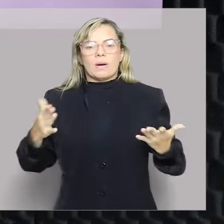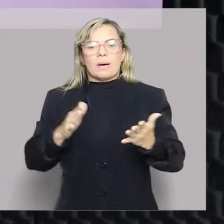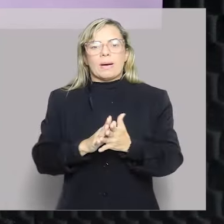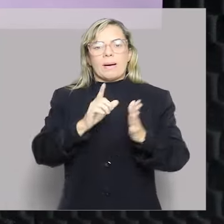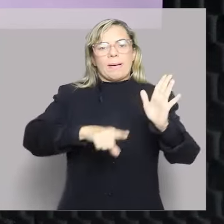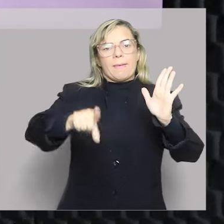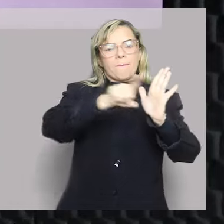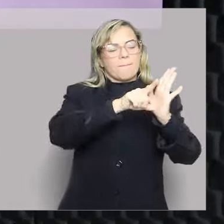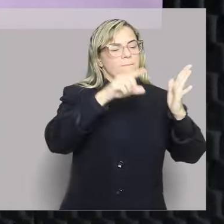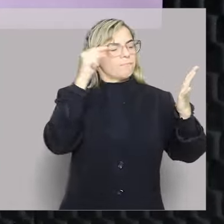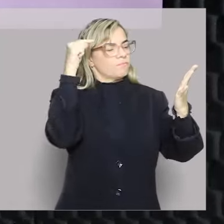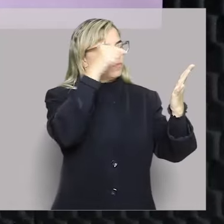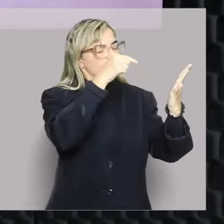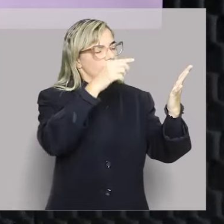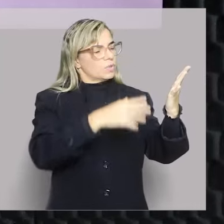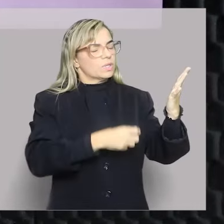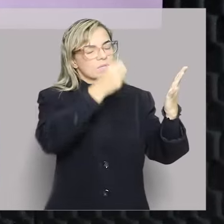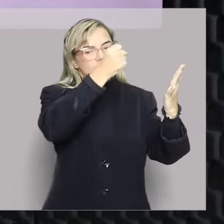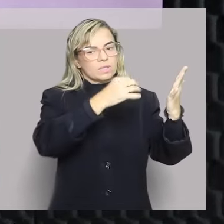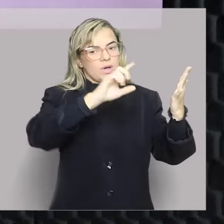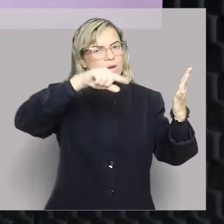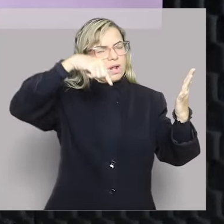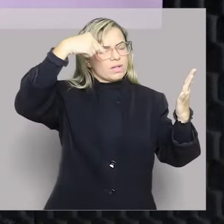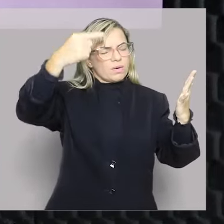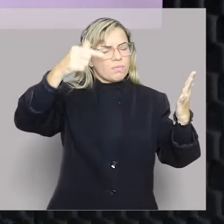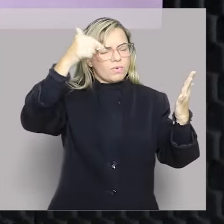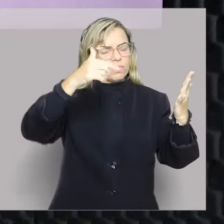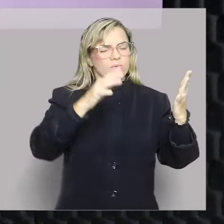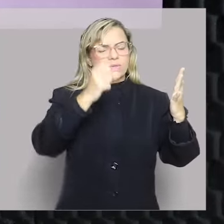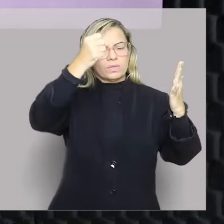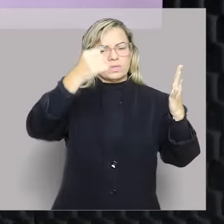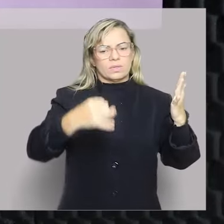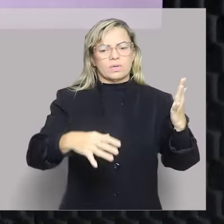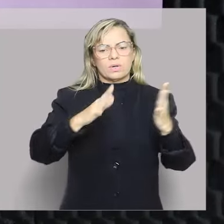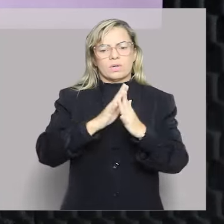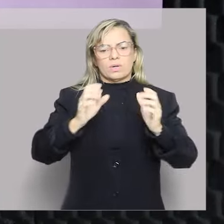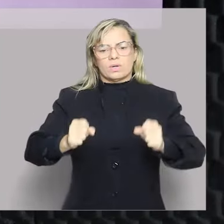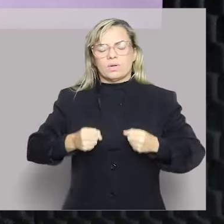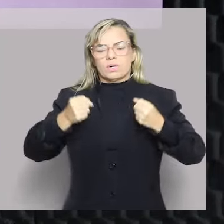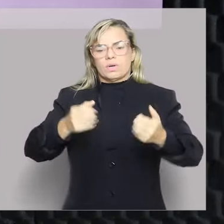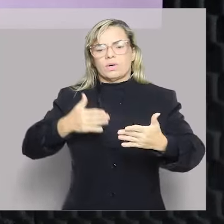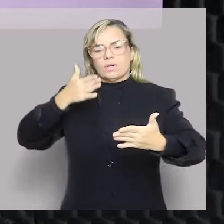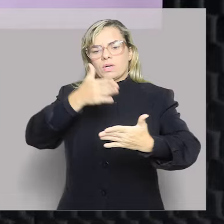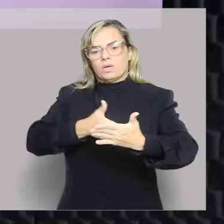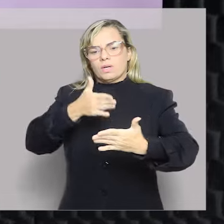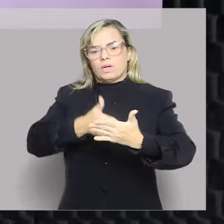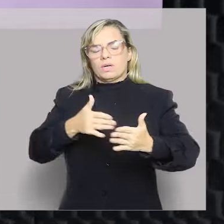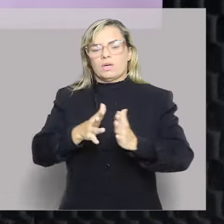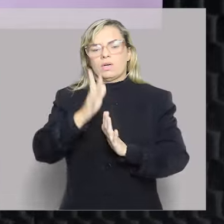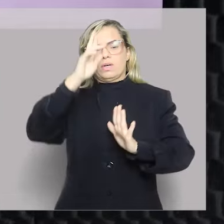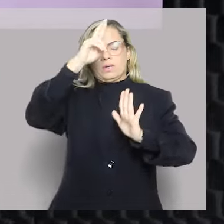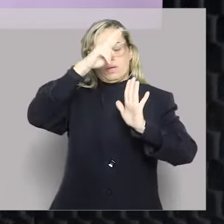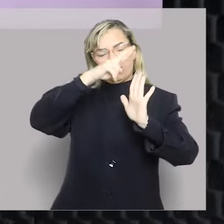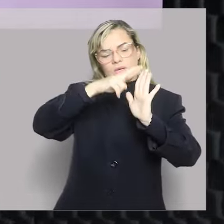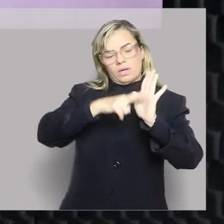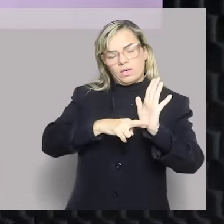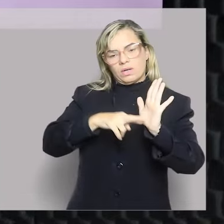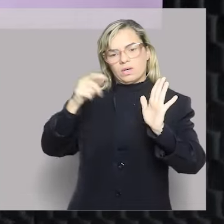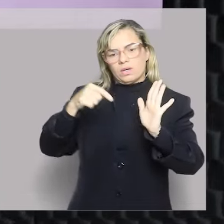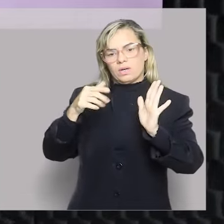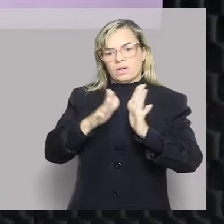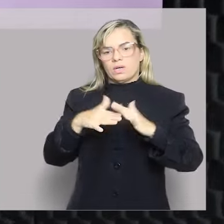casos em a Constituição prevê, a gente vai falar disso mais à frente, eu posso dispor deles, eu posso restringir, mas a regra é que eles são